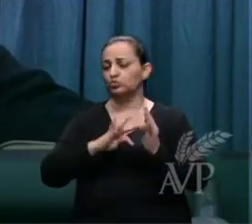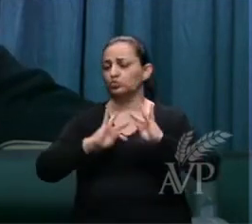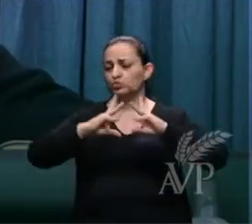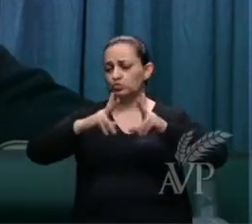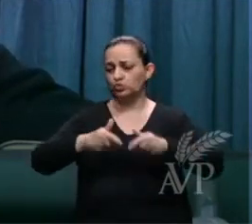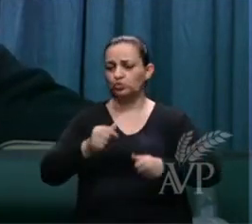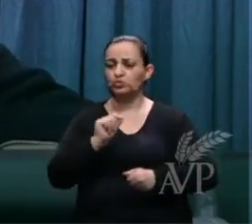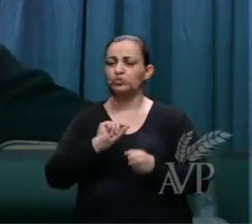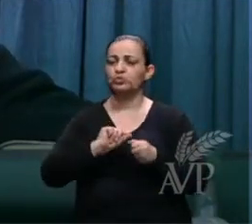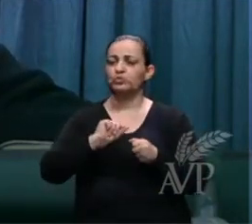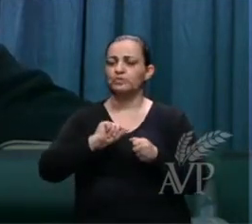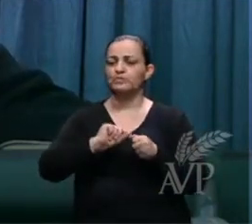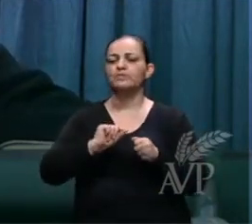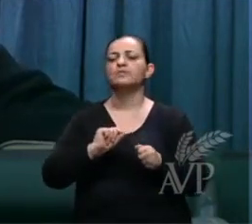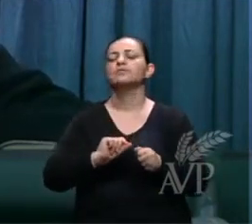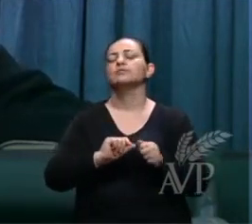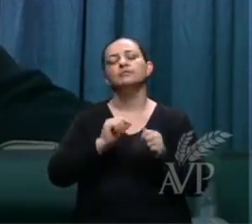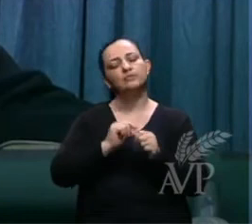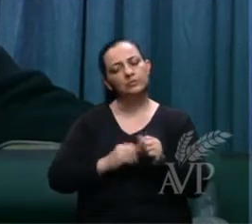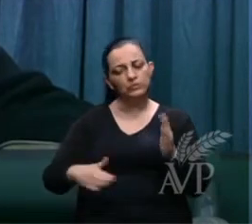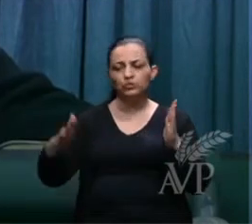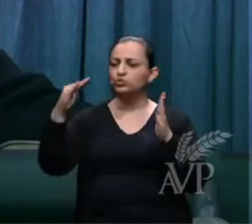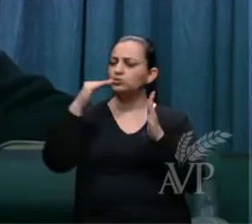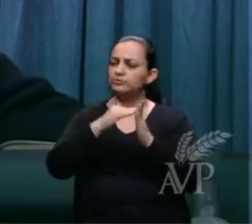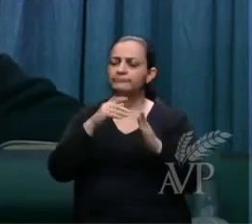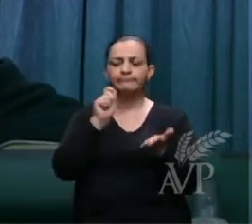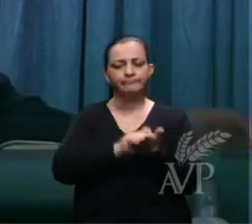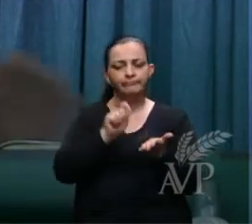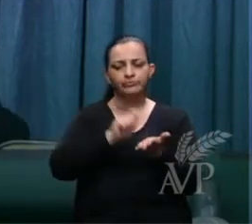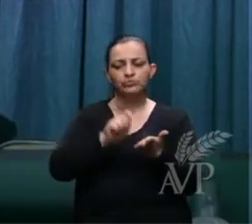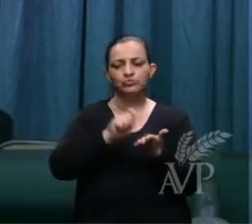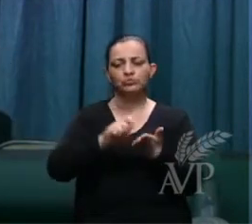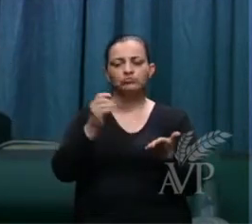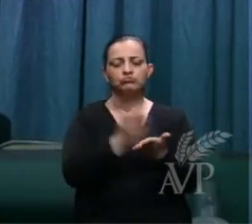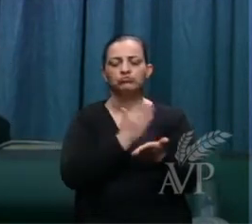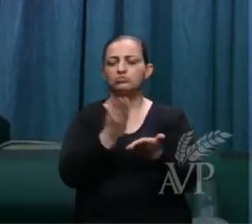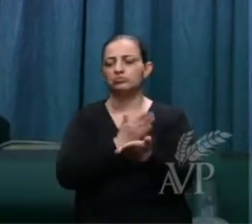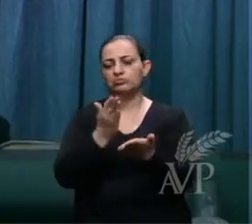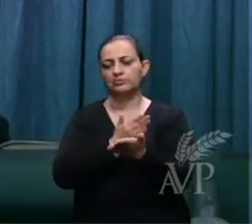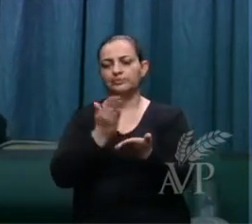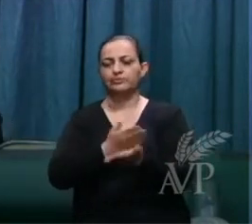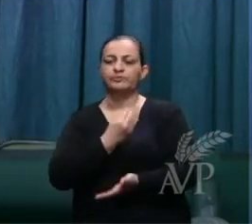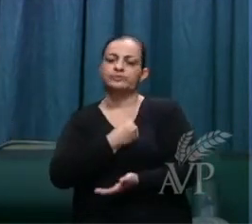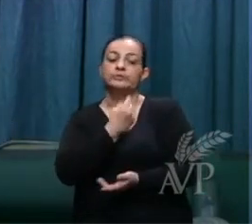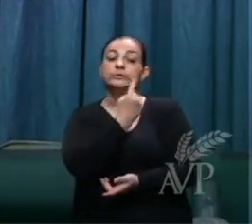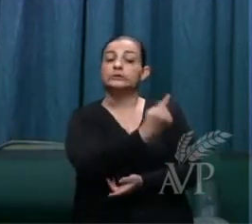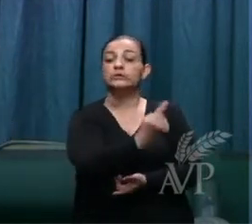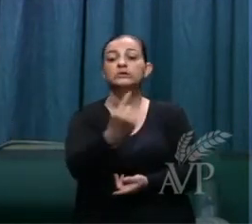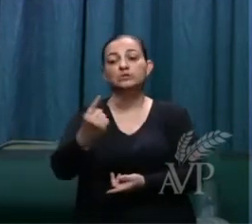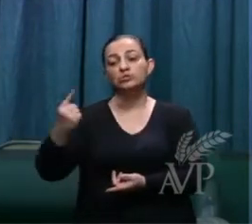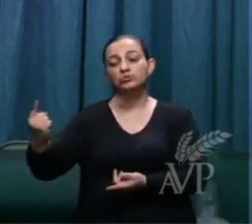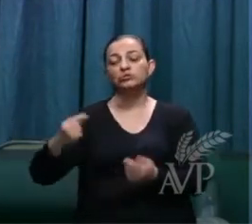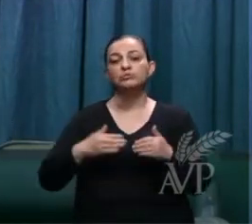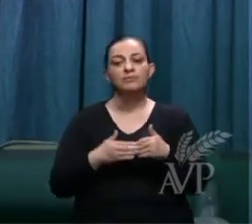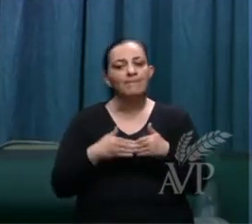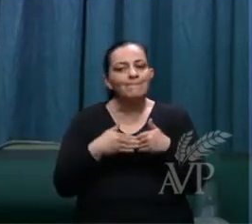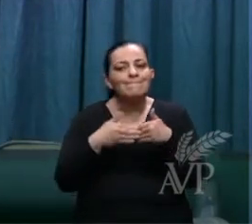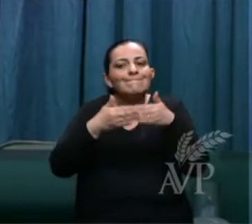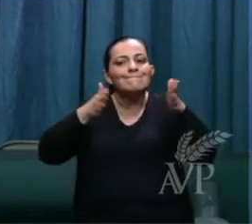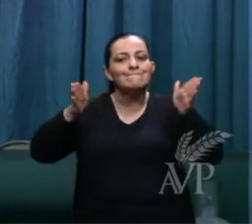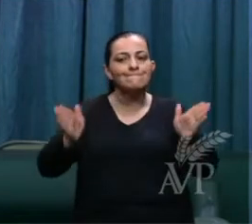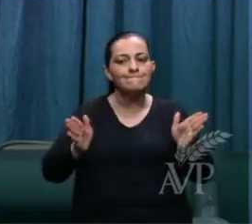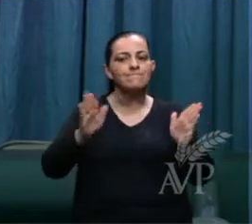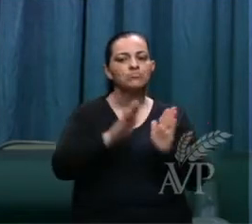está anotado, está anotado nos livros, e abriu-se os livros,